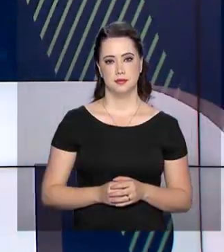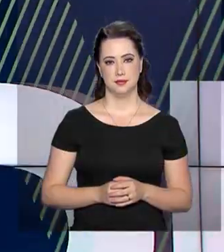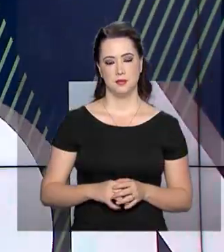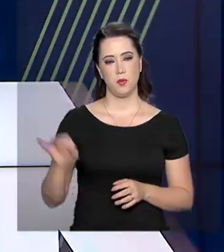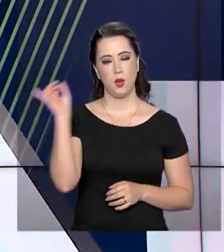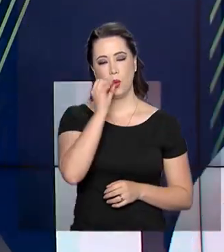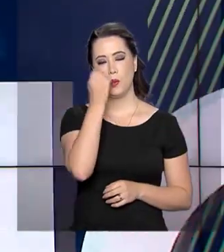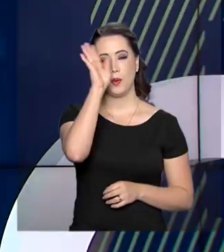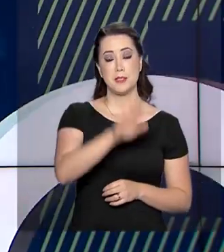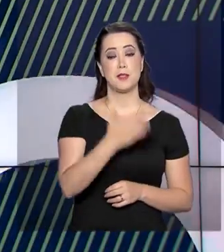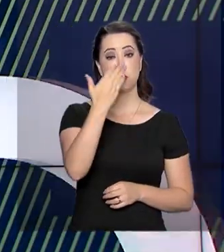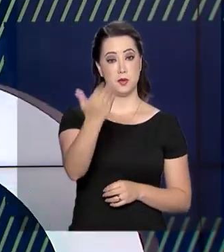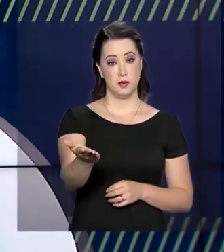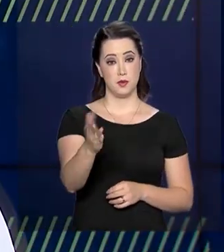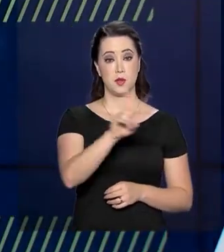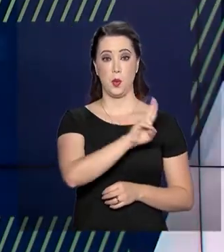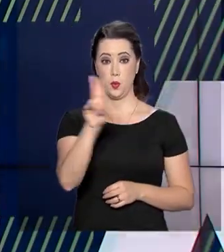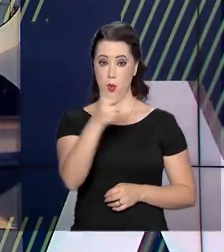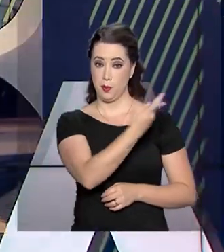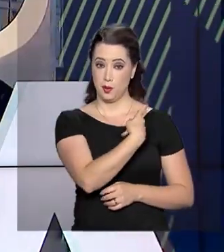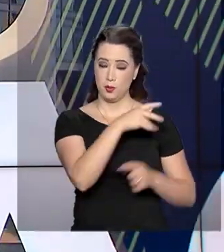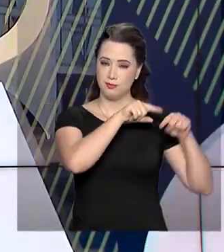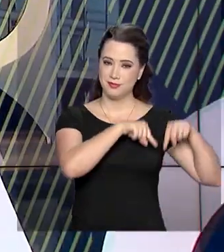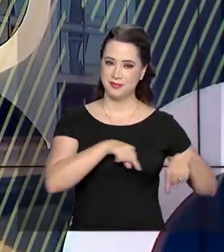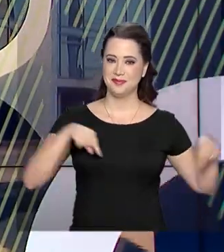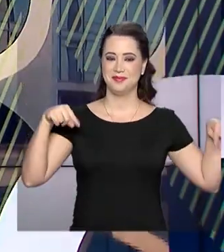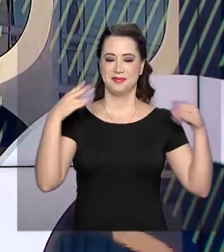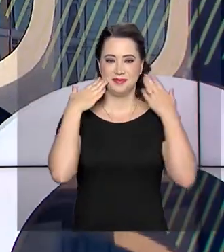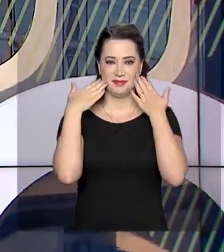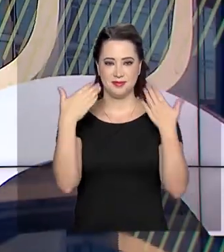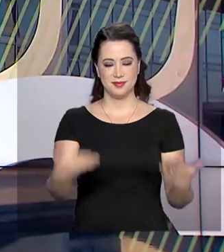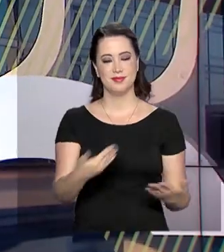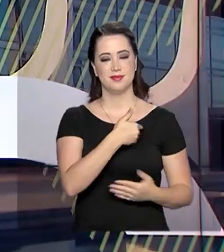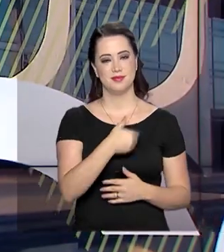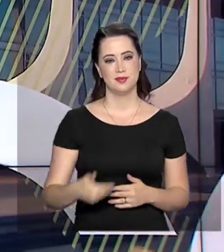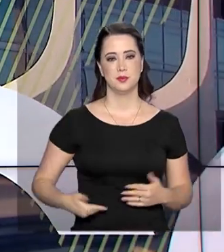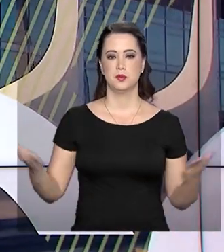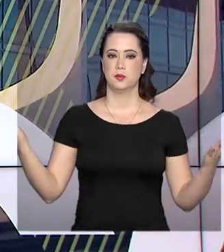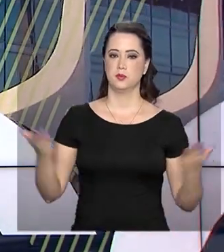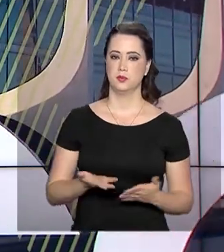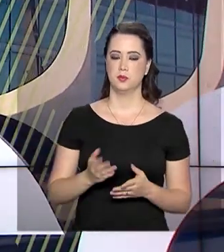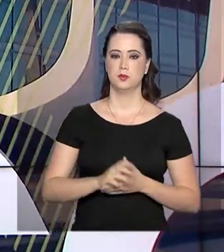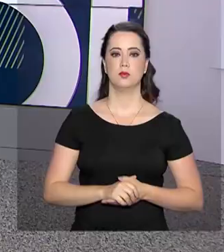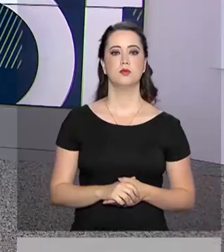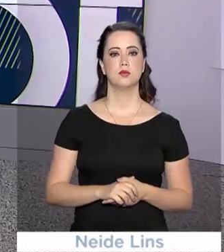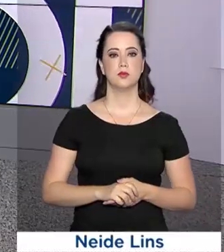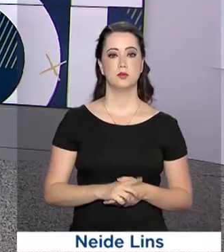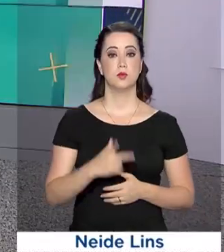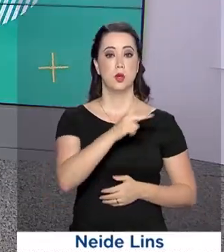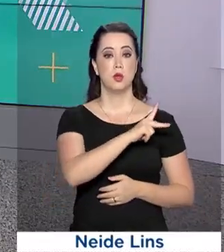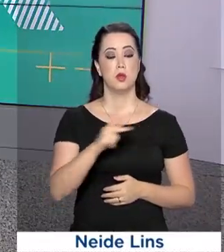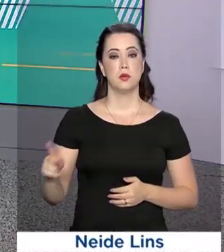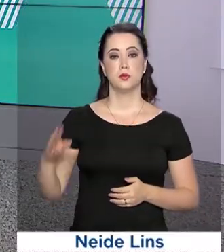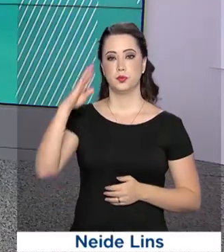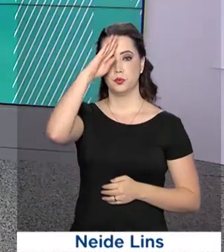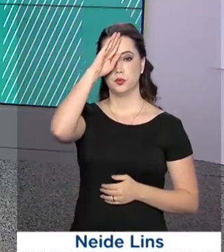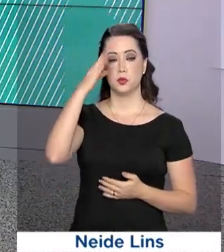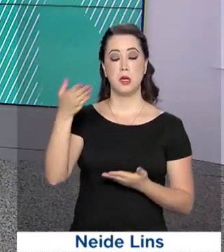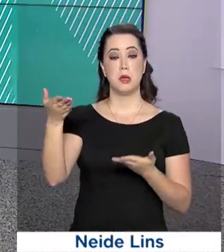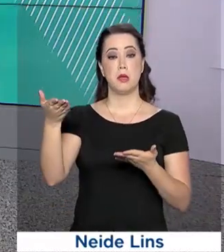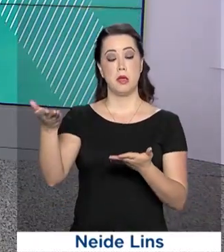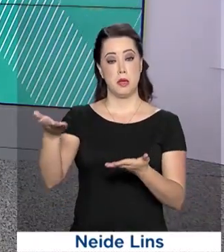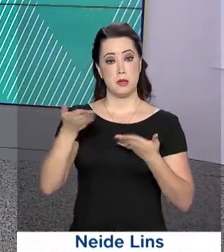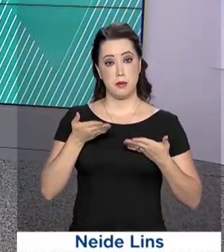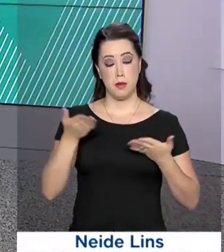Olá, boa tarde para você. Eu sou Roberto Camargo e estamos de volta com mais uma edição do Governo Agora. O presidente Jair Bolsonaro